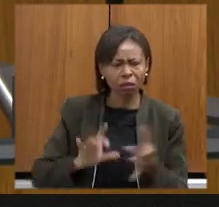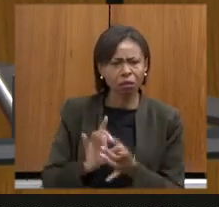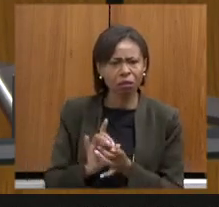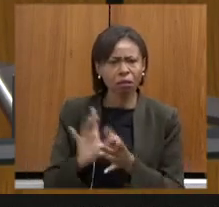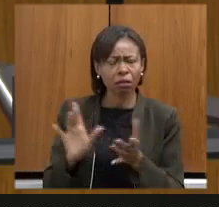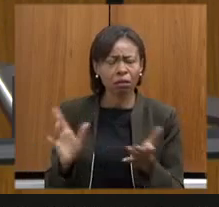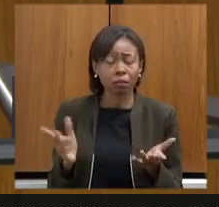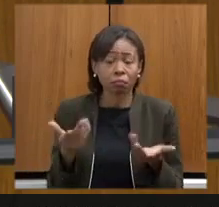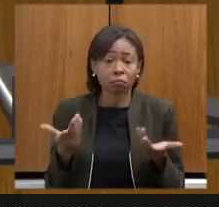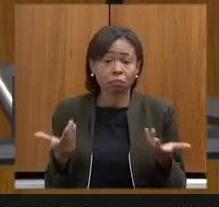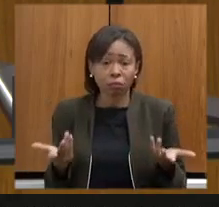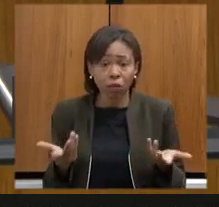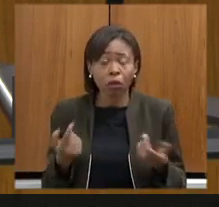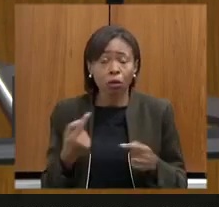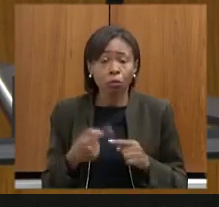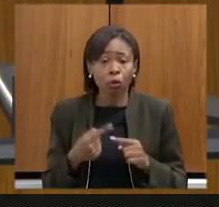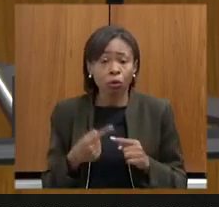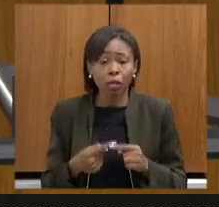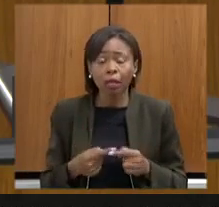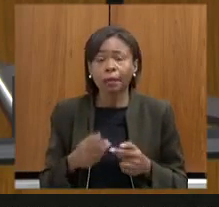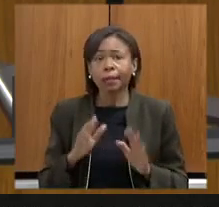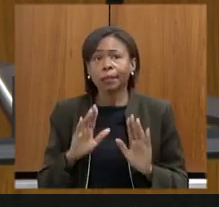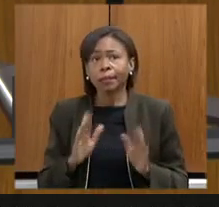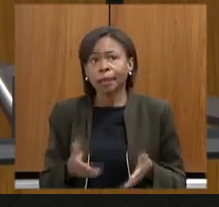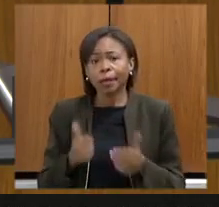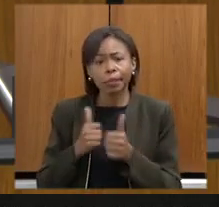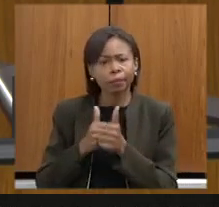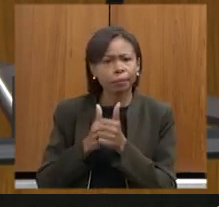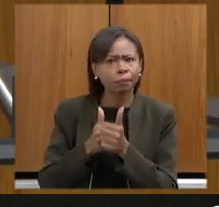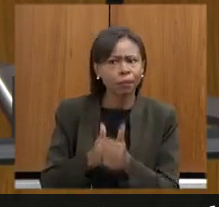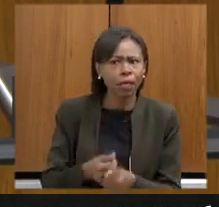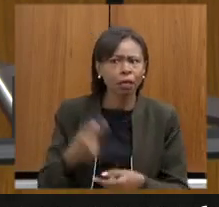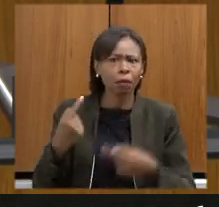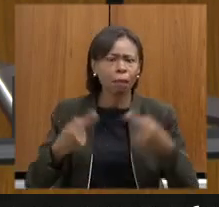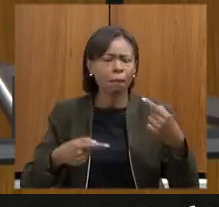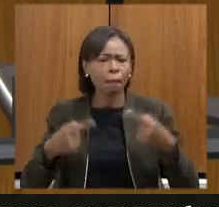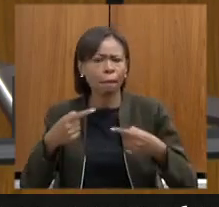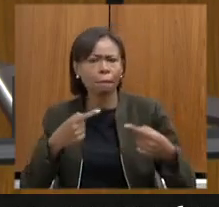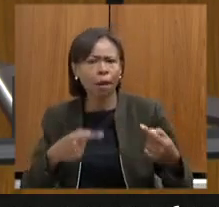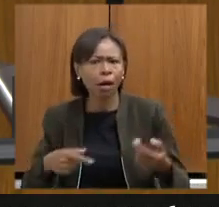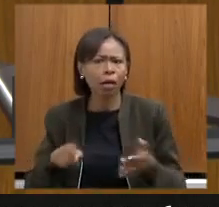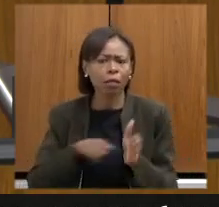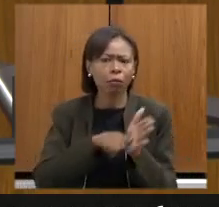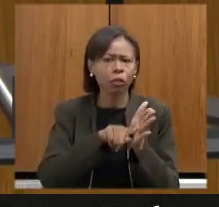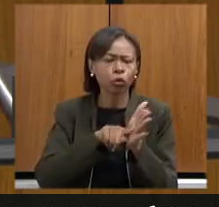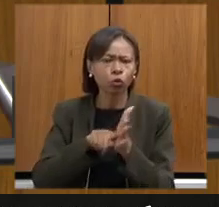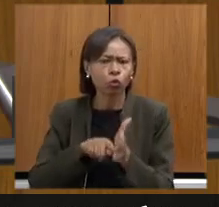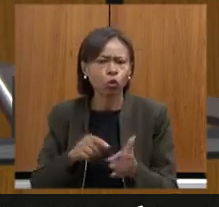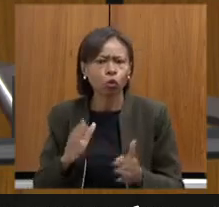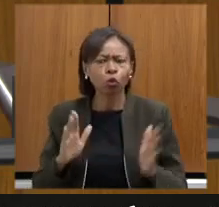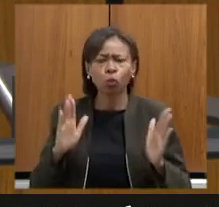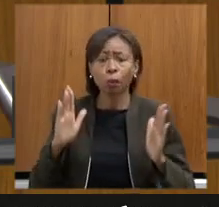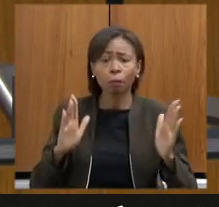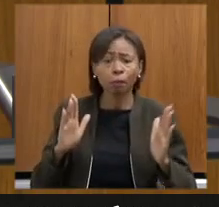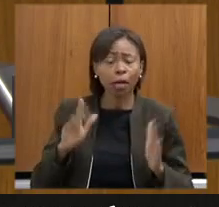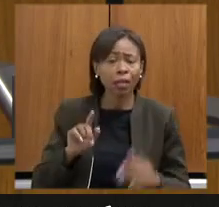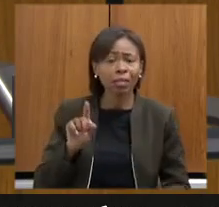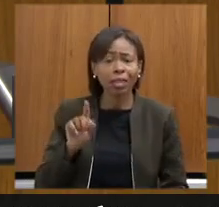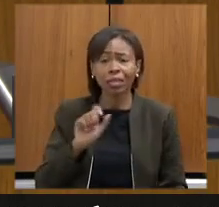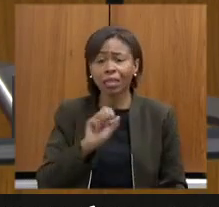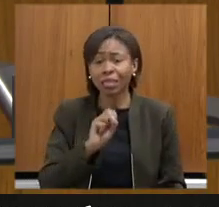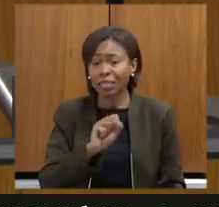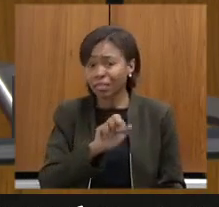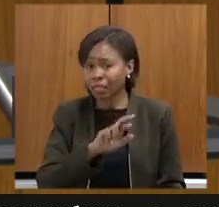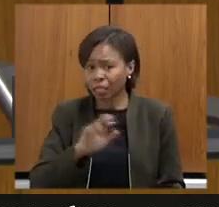a discussão, legislação, acompanhamento, estudo, prazos em relação à Serra do Curral. E,